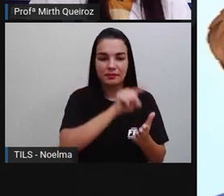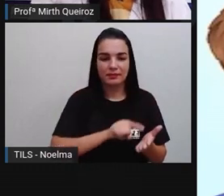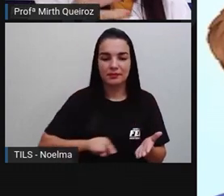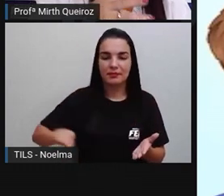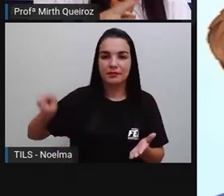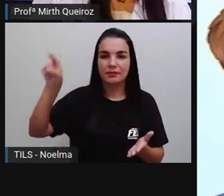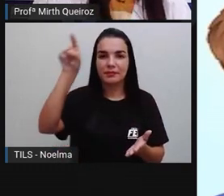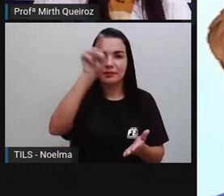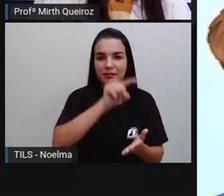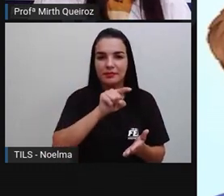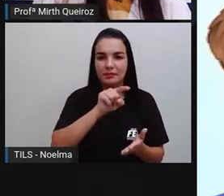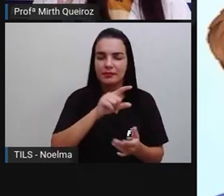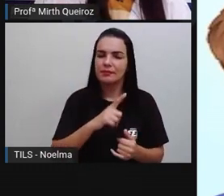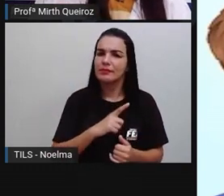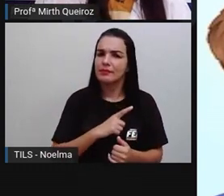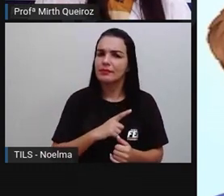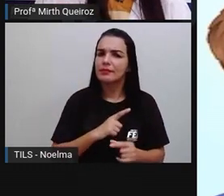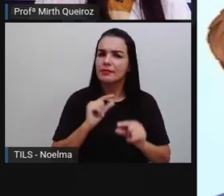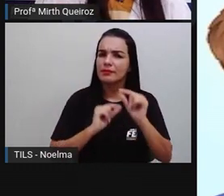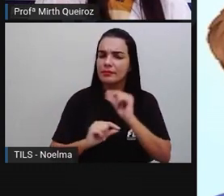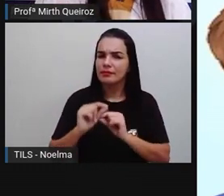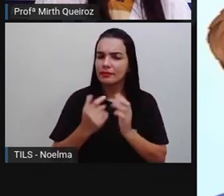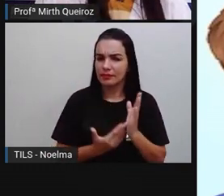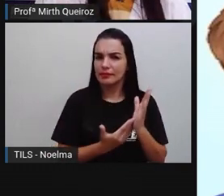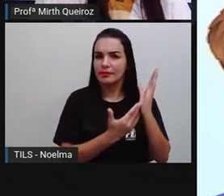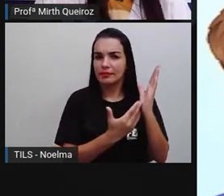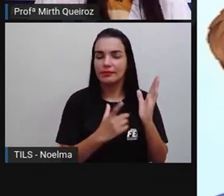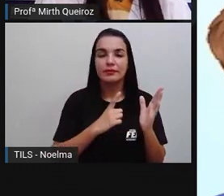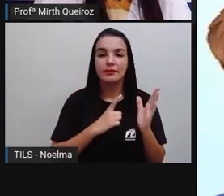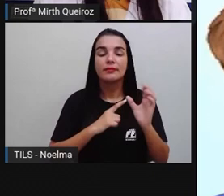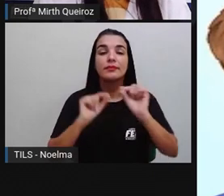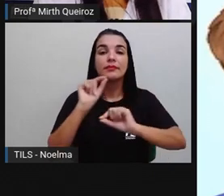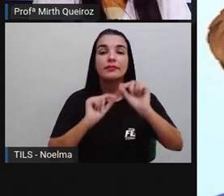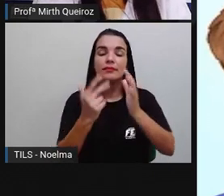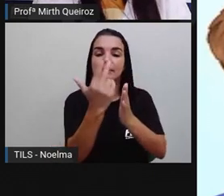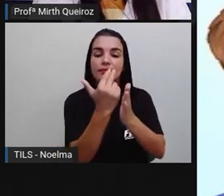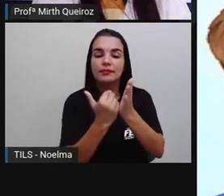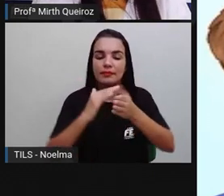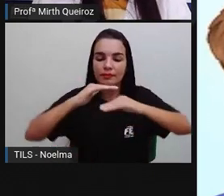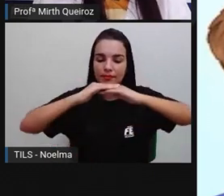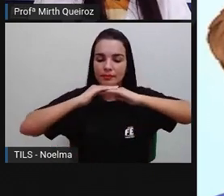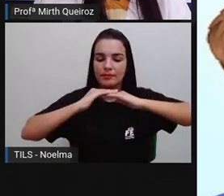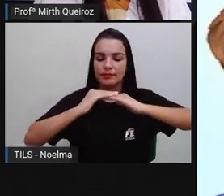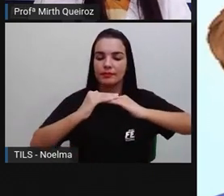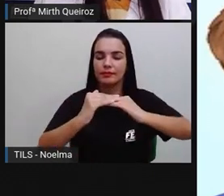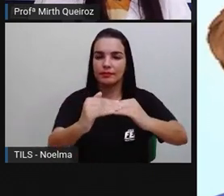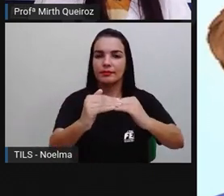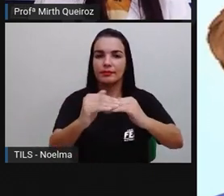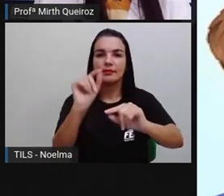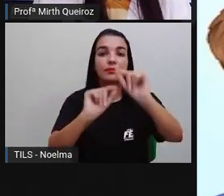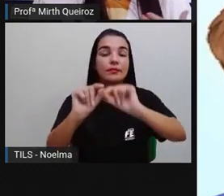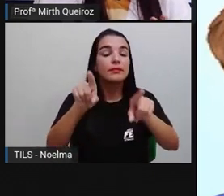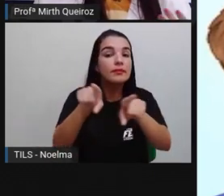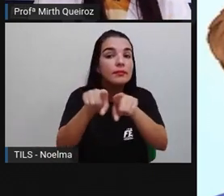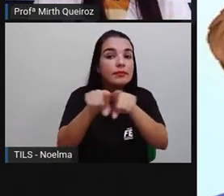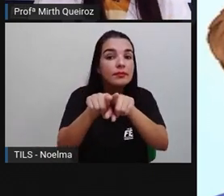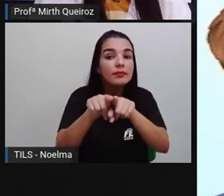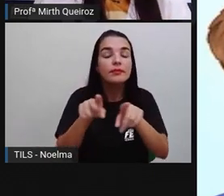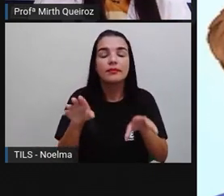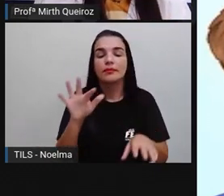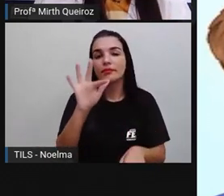Essas figuras que estão dispostas aí são figuras planas, são chamadas também formas